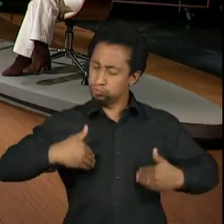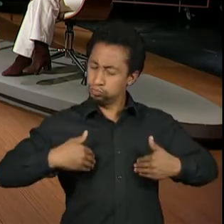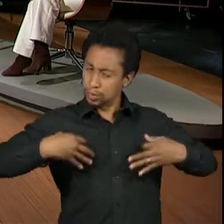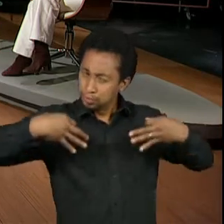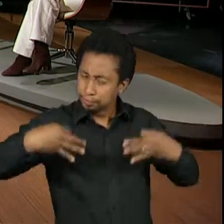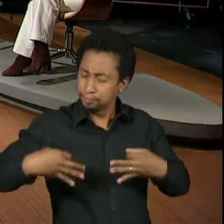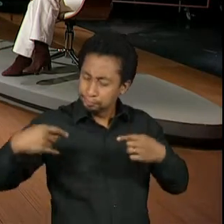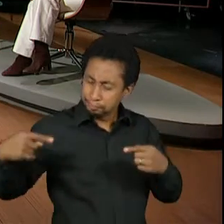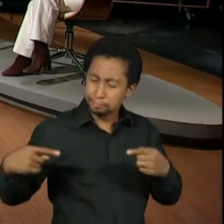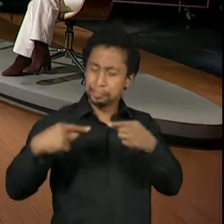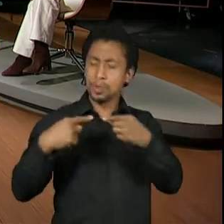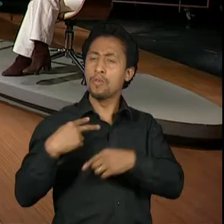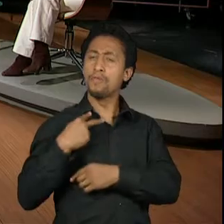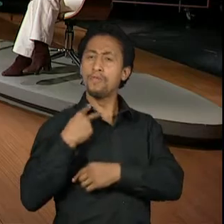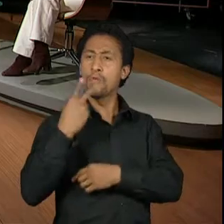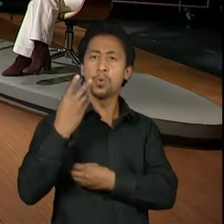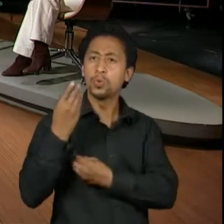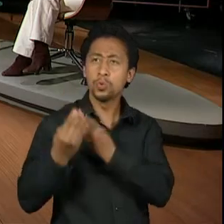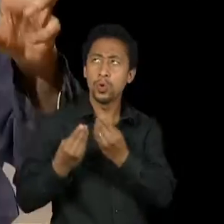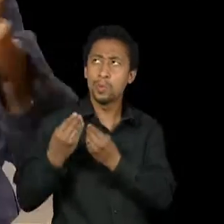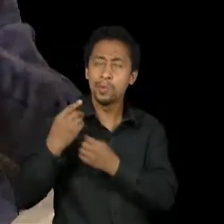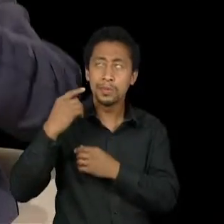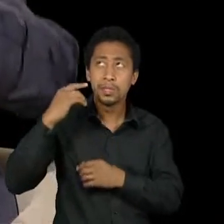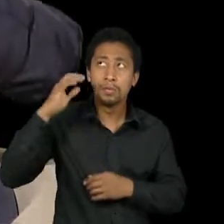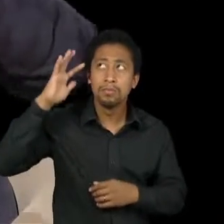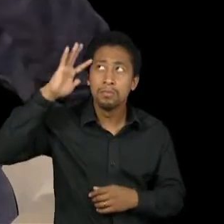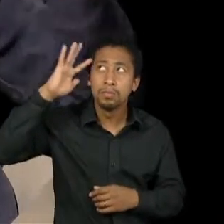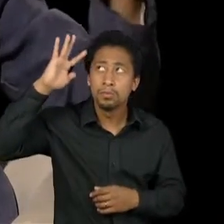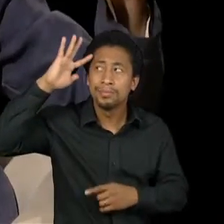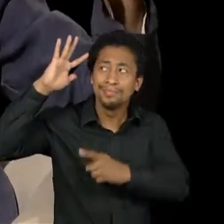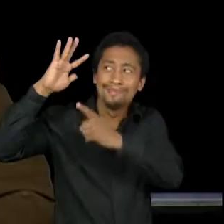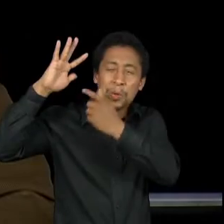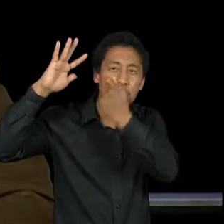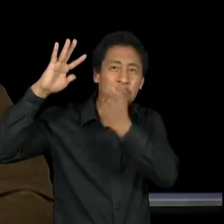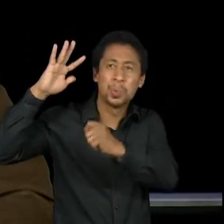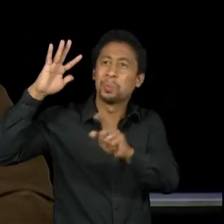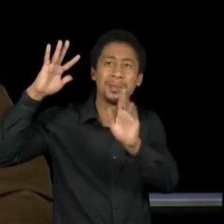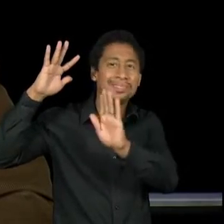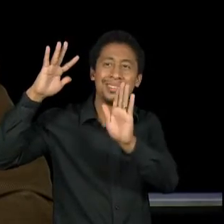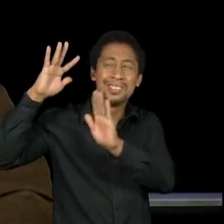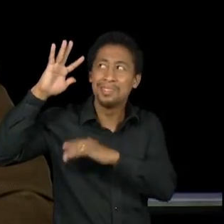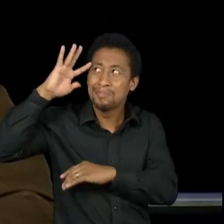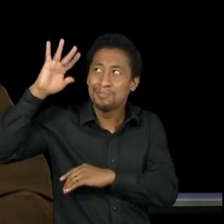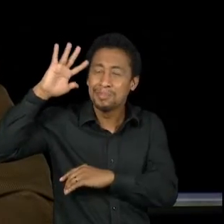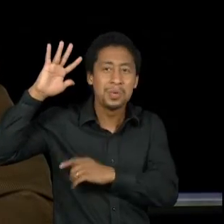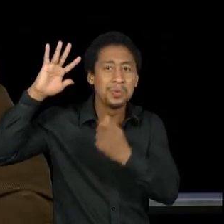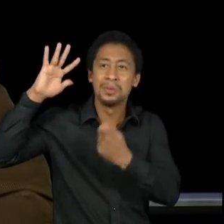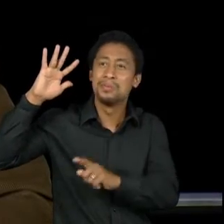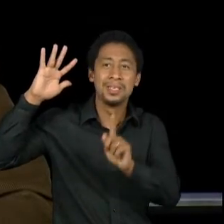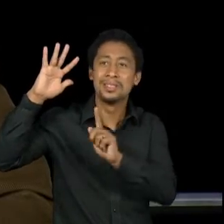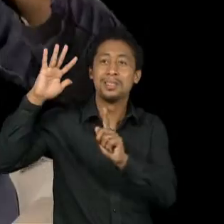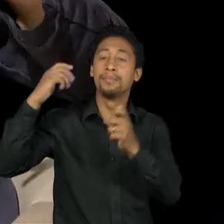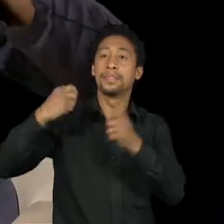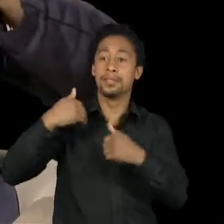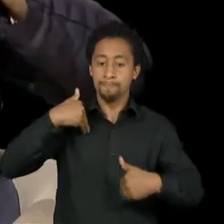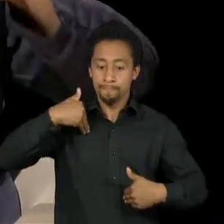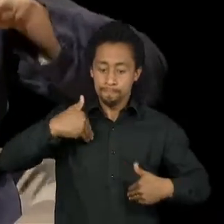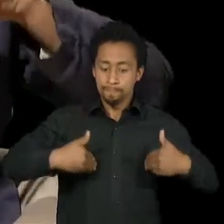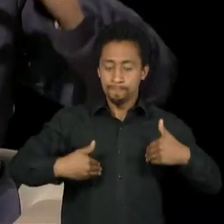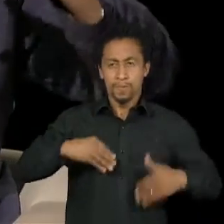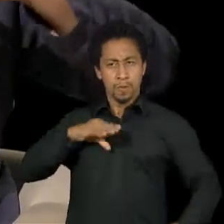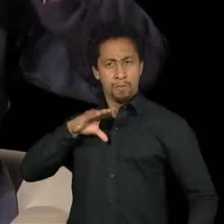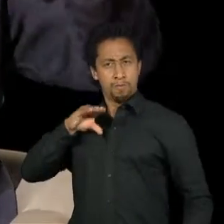não tinha nada a ver com o pensamento, nada a ver com o que se falava, mas tinha um desenho que era uma